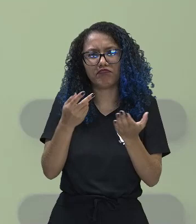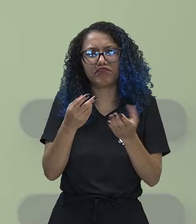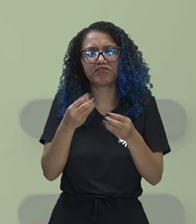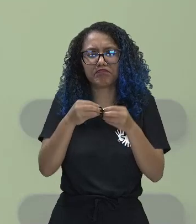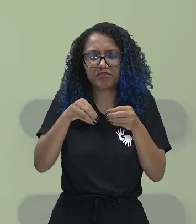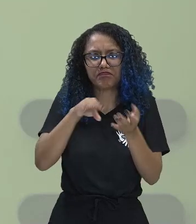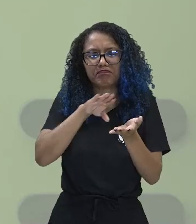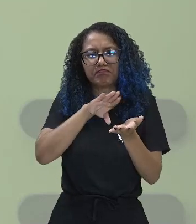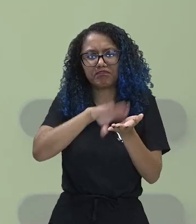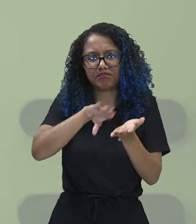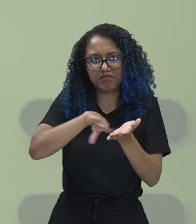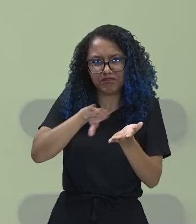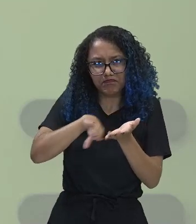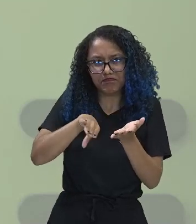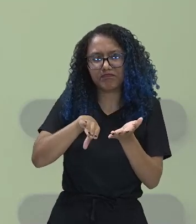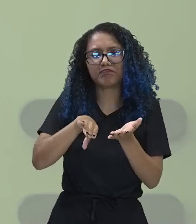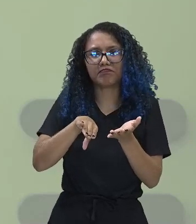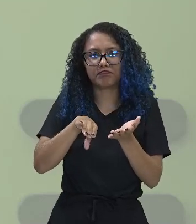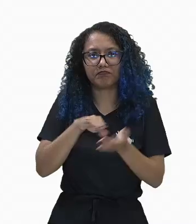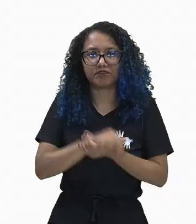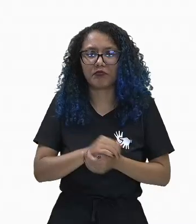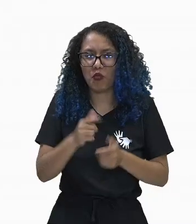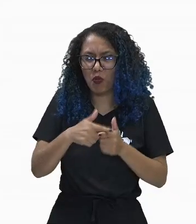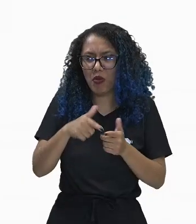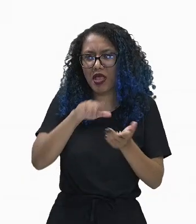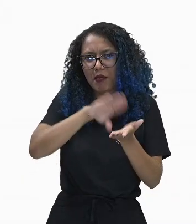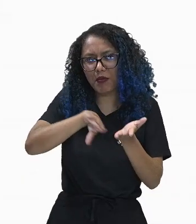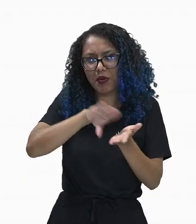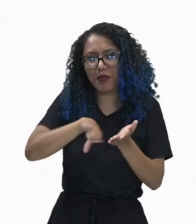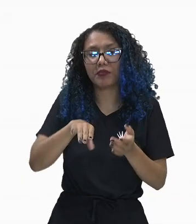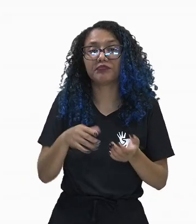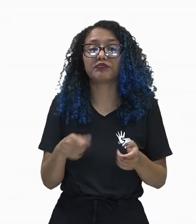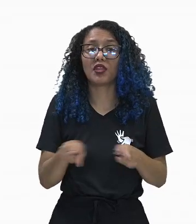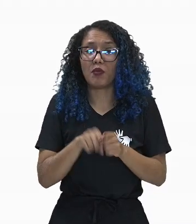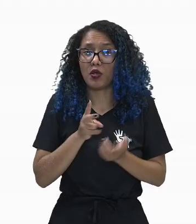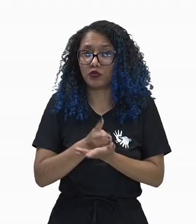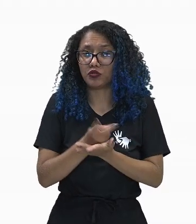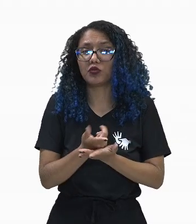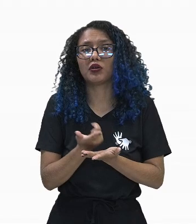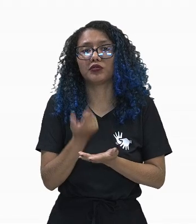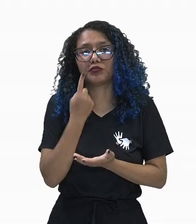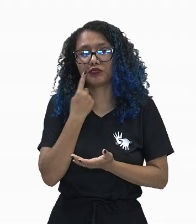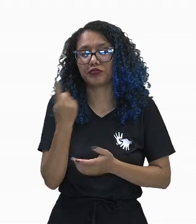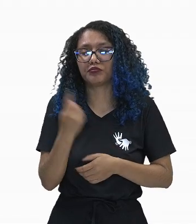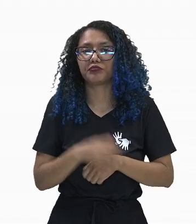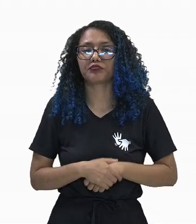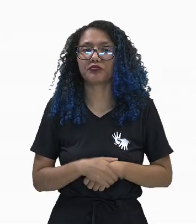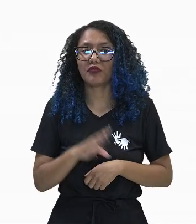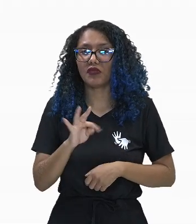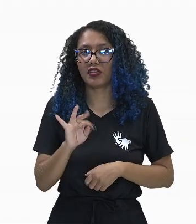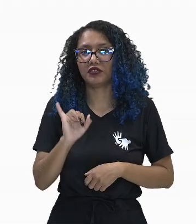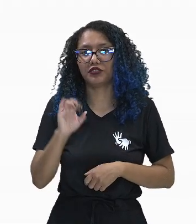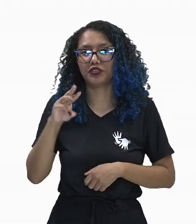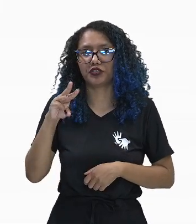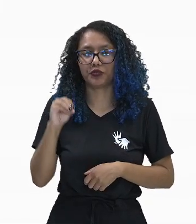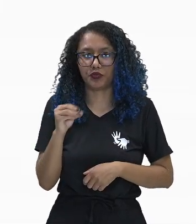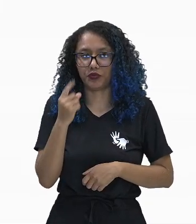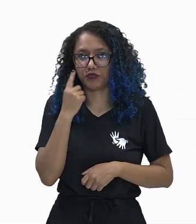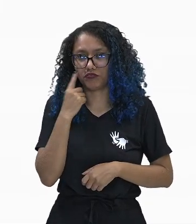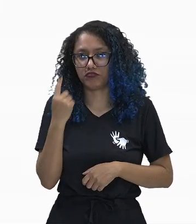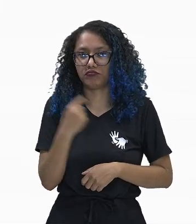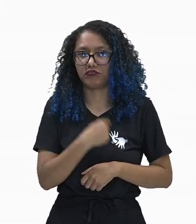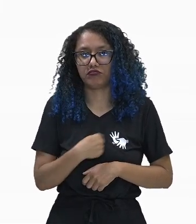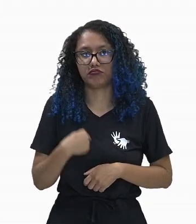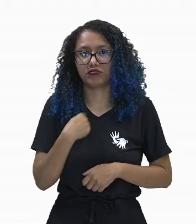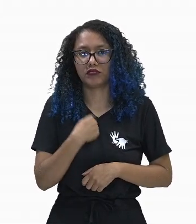nós temos mais outras funções dos mesmos órgãos do sistema imune, que são o timo. Para